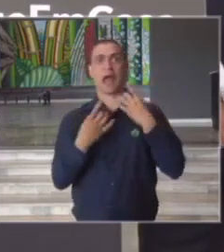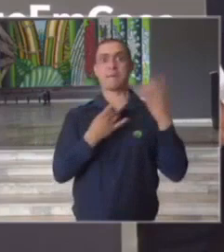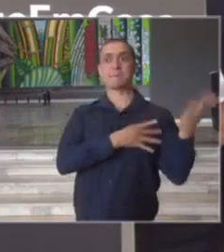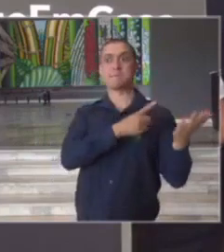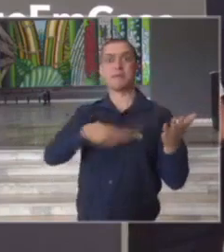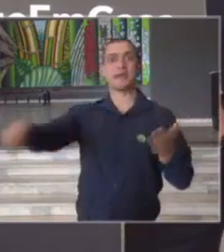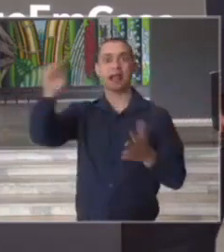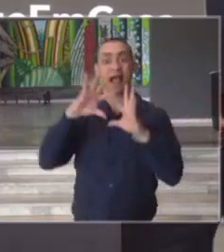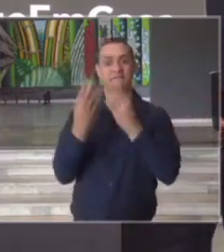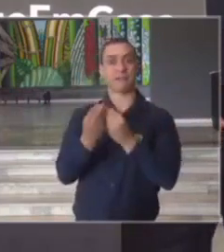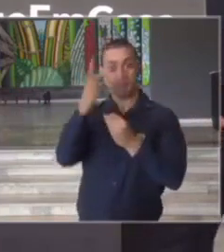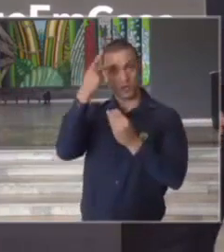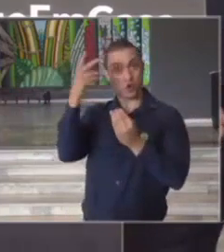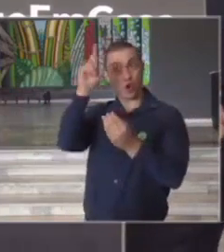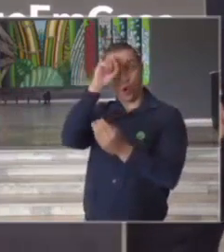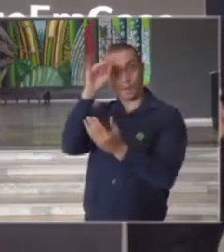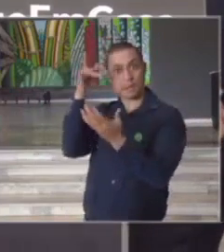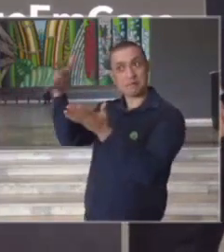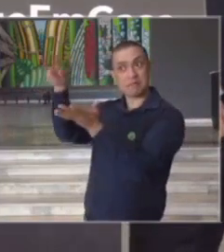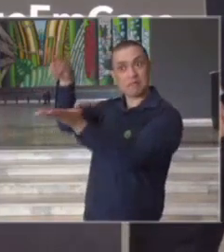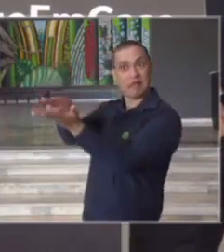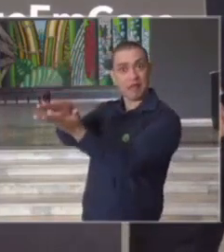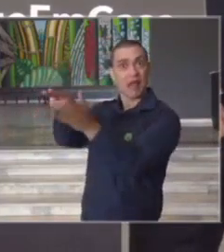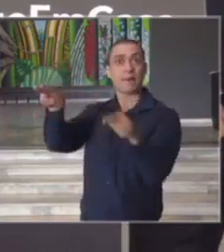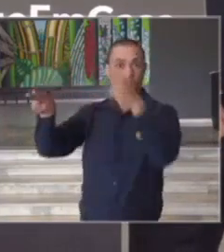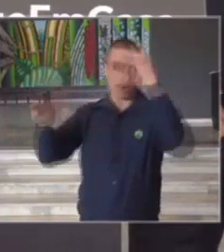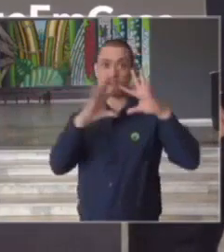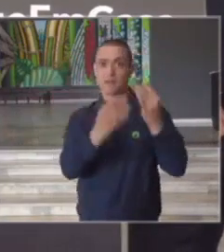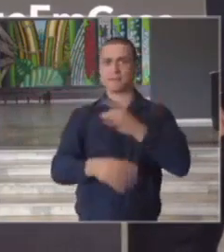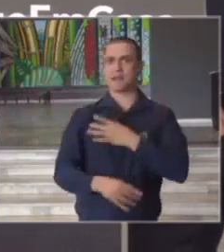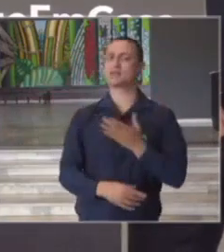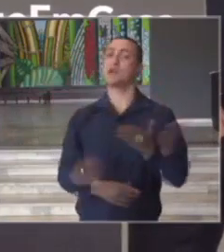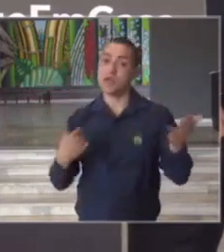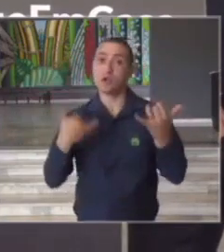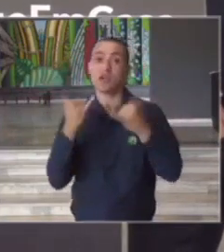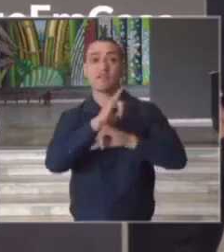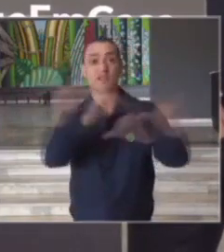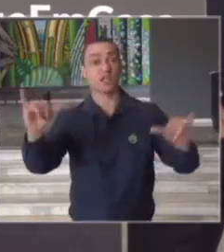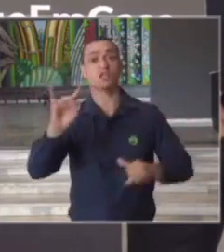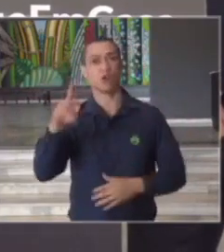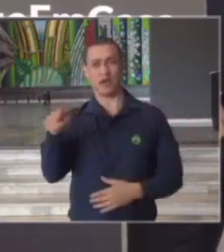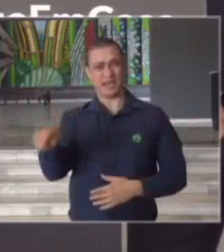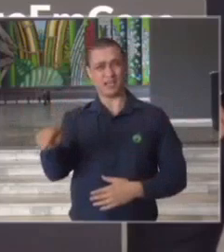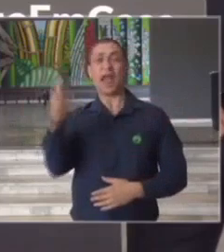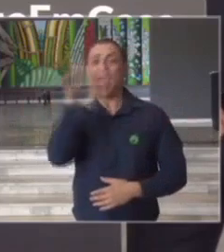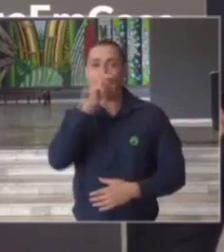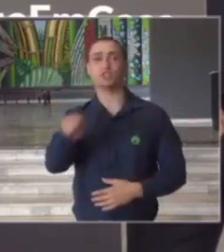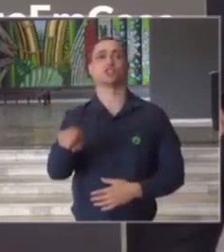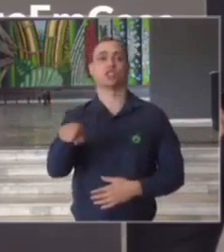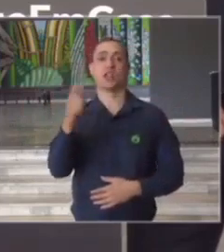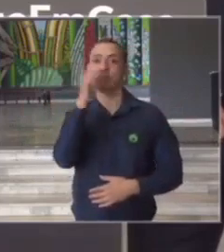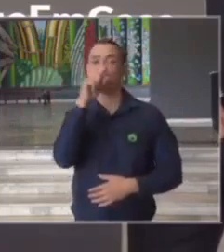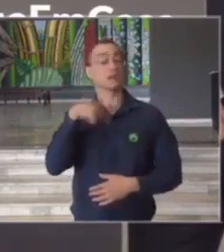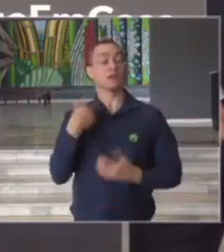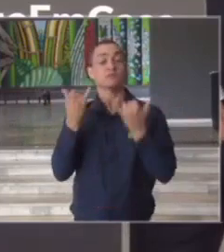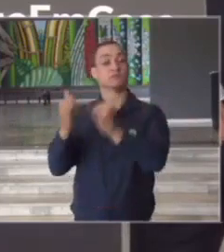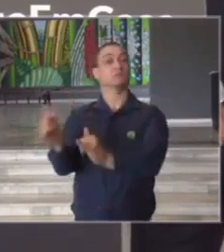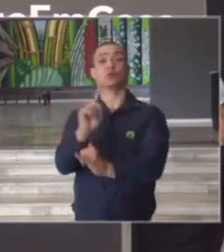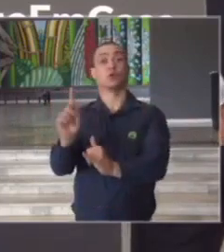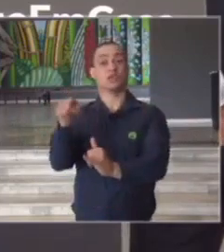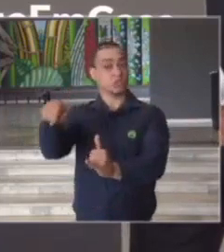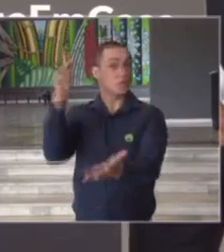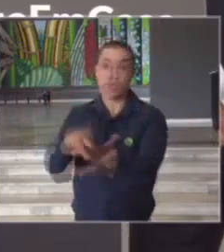para os familiares inclusive dos profissionais e eu queria aqui governador prefeito rechaçar de ponto essa colocação que não